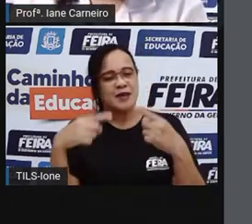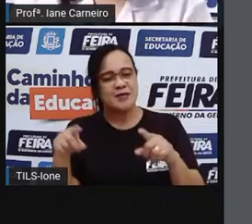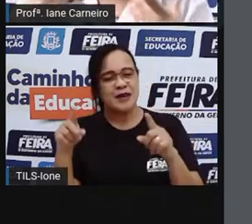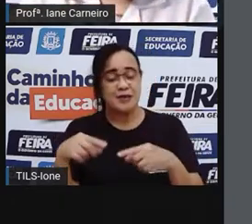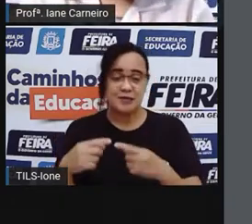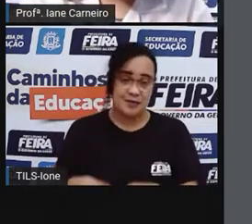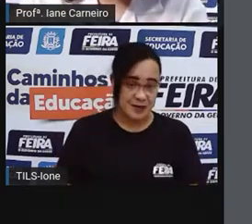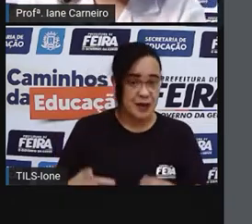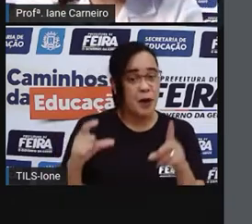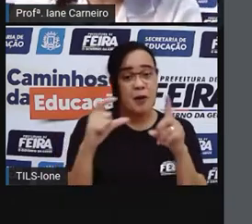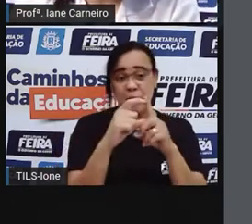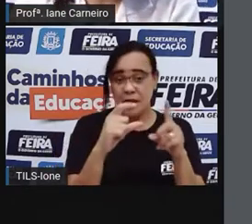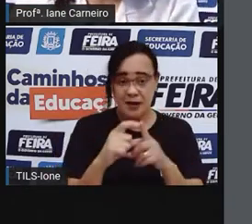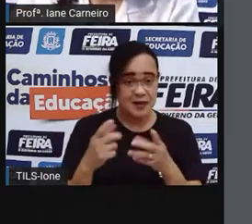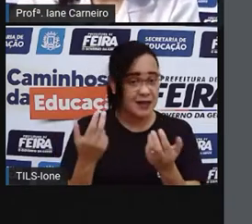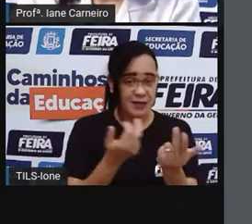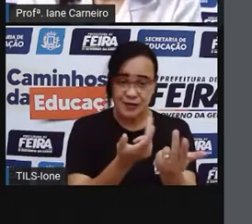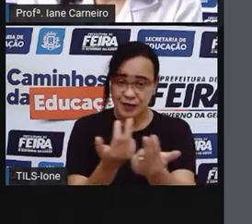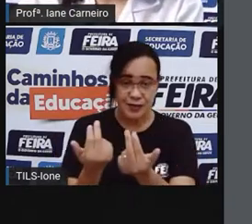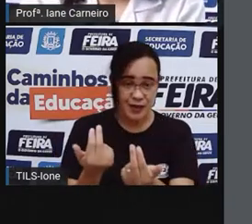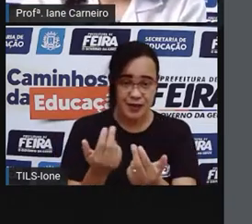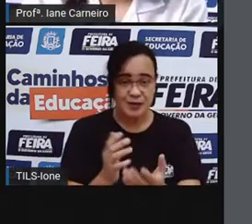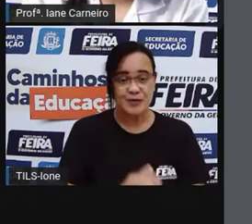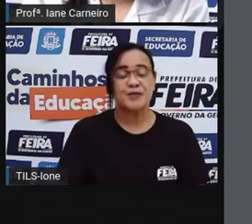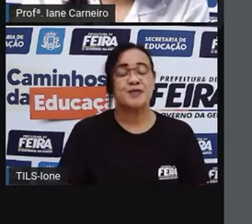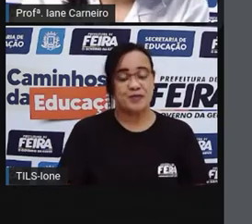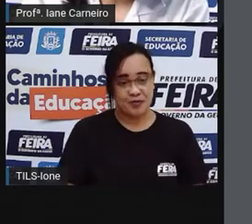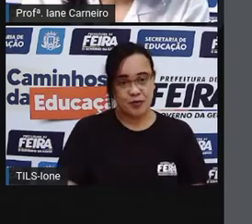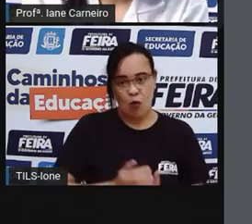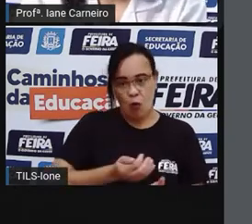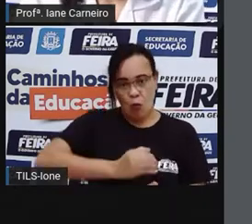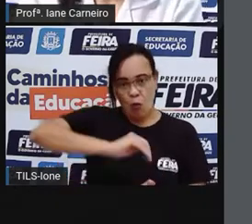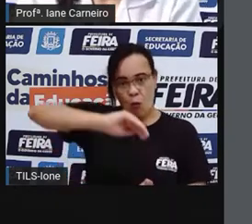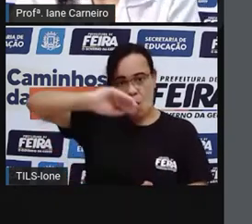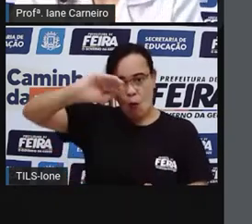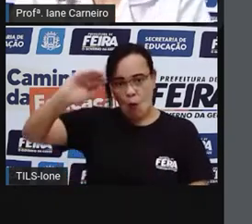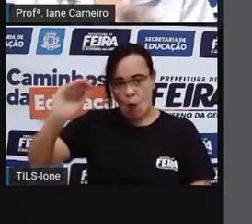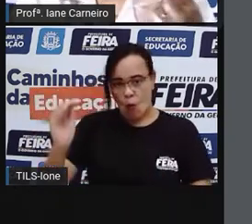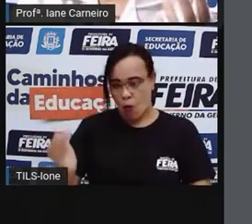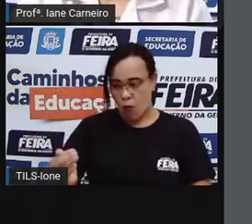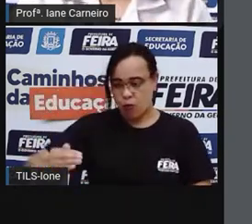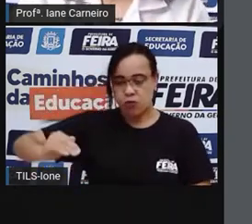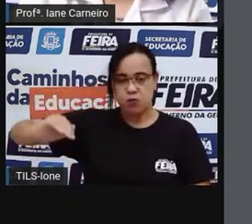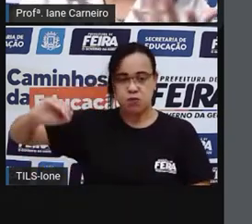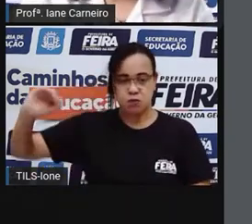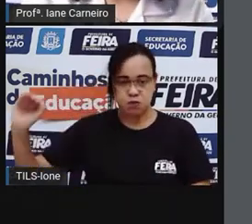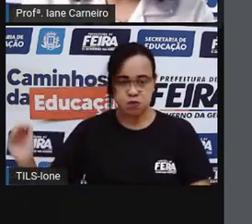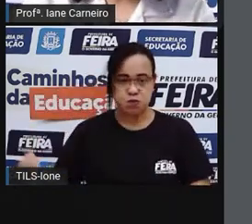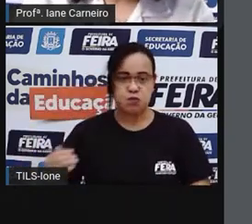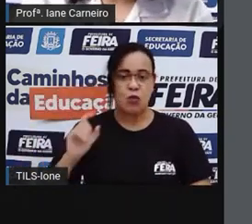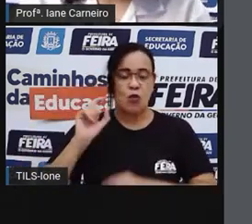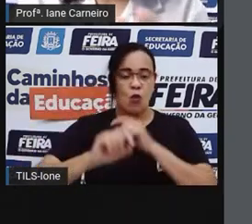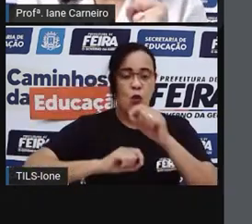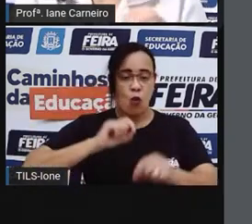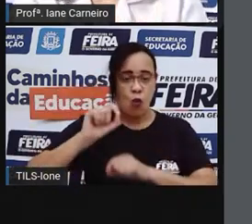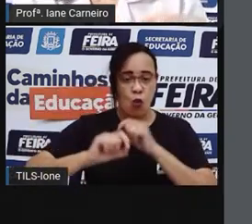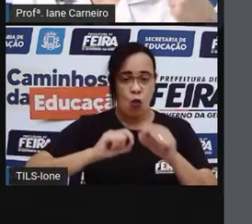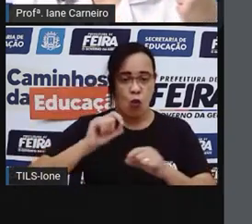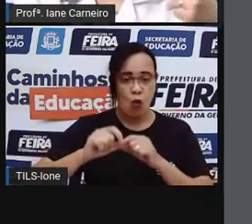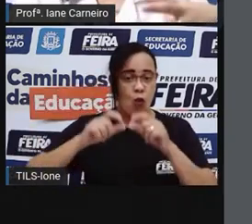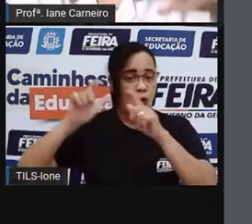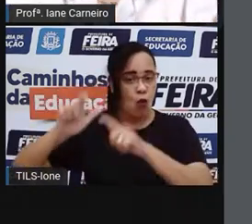palavra que os dois significados. Tem um monte, né? Aí tem um monte, que é a montanha, que aqui.